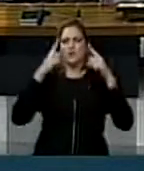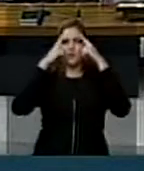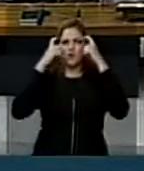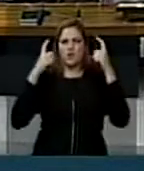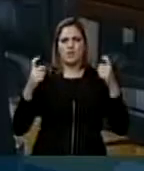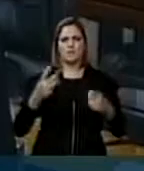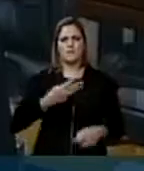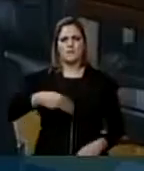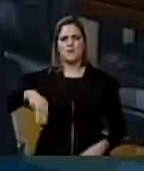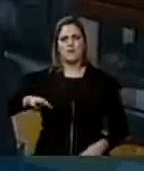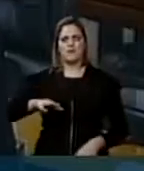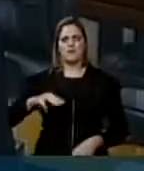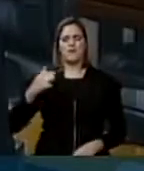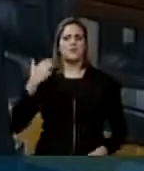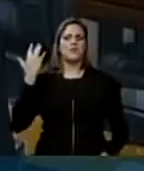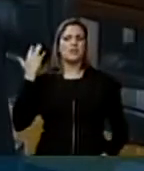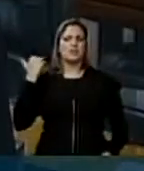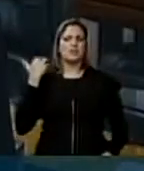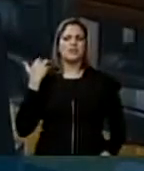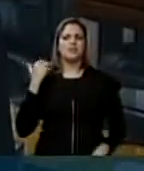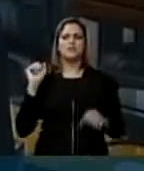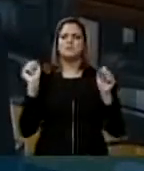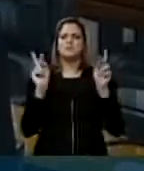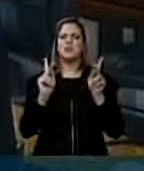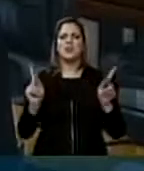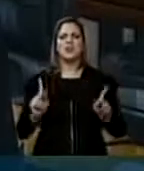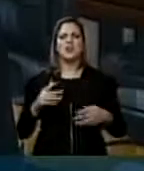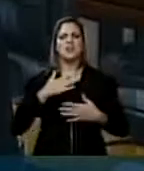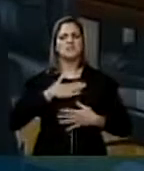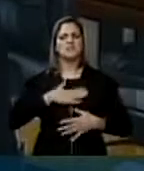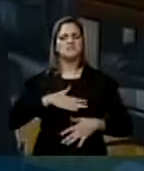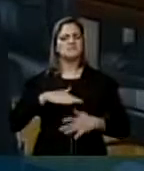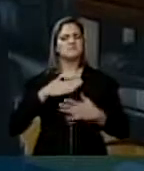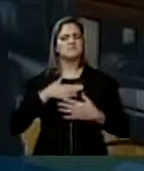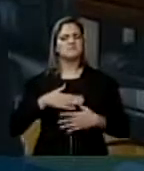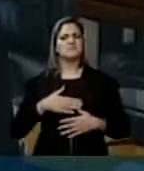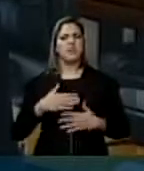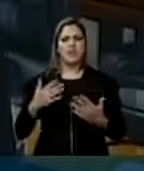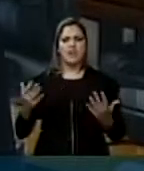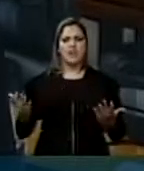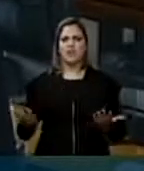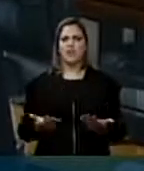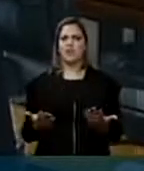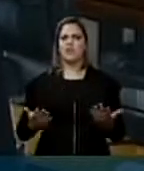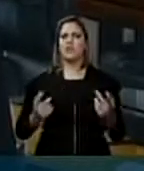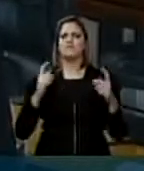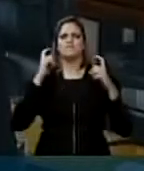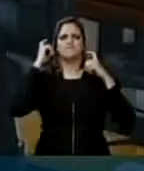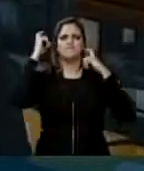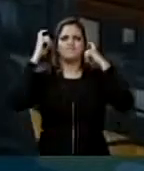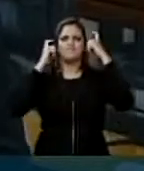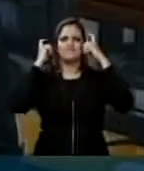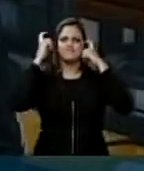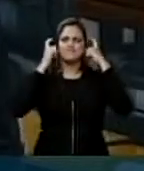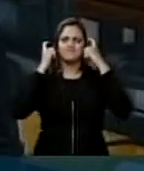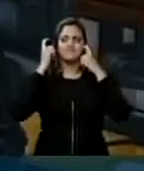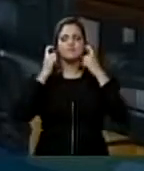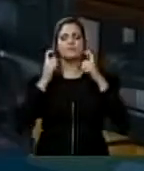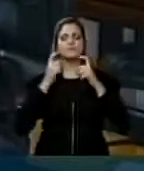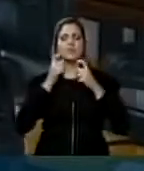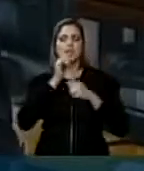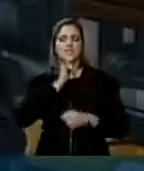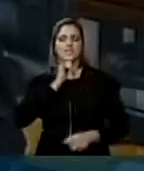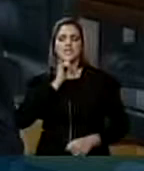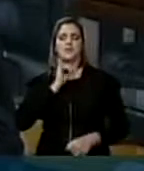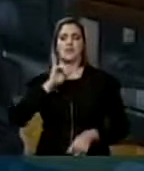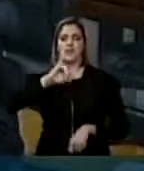O estado do Maranhão, que outrora era um estado tão tranquilo, tão pacato, está virando uma grande preocupação. Para você ter uma ideia, na